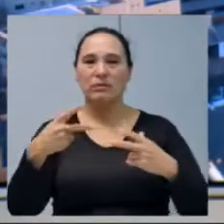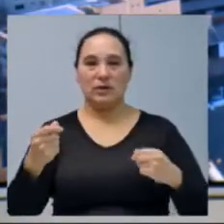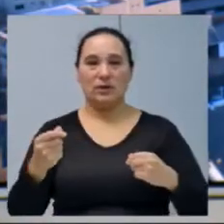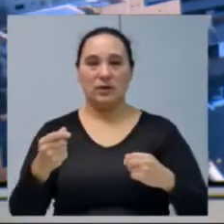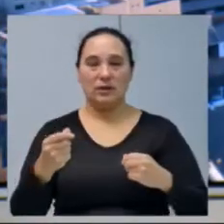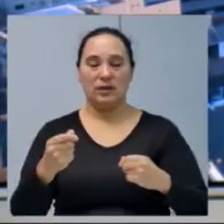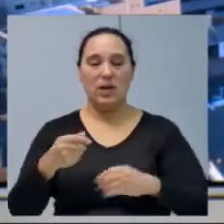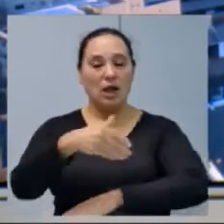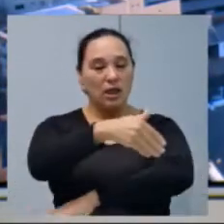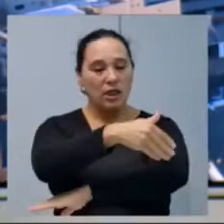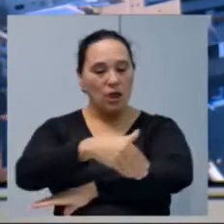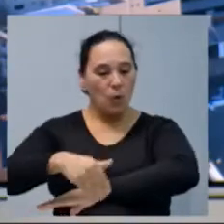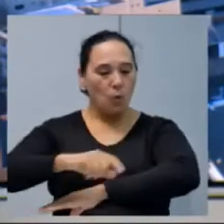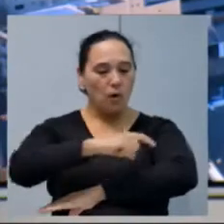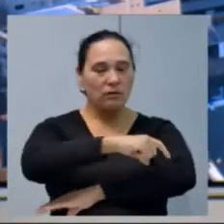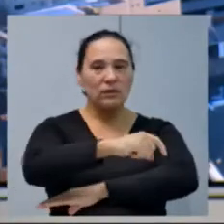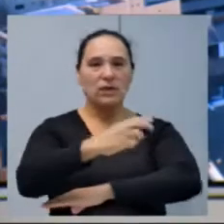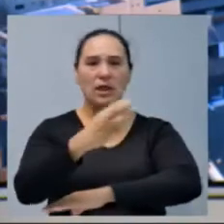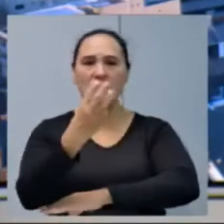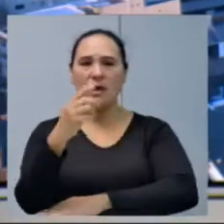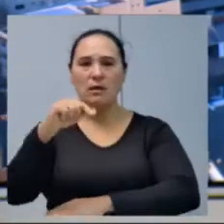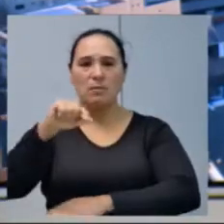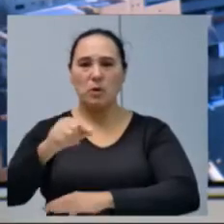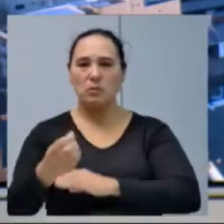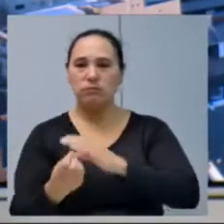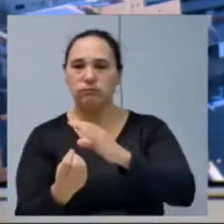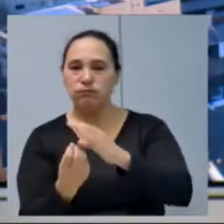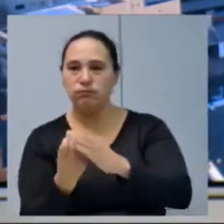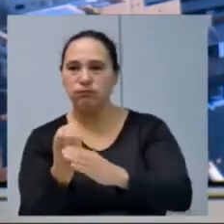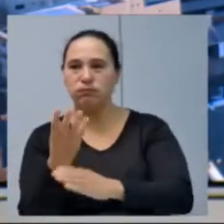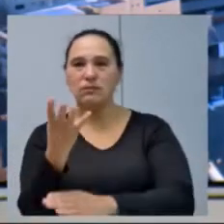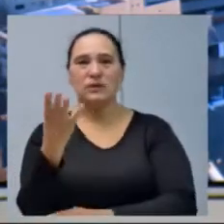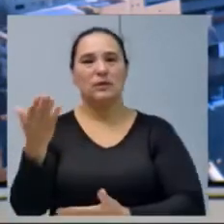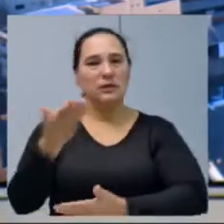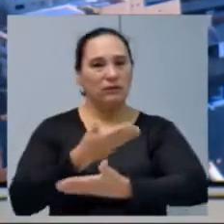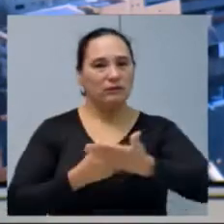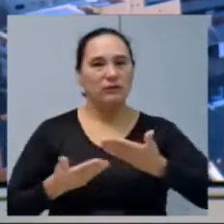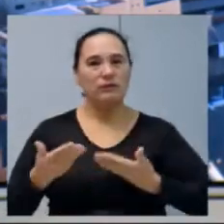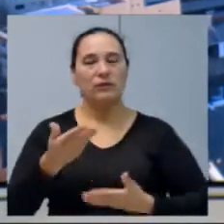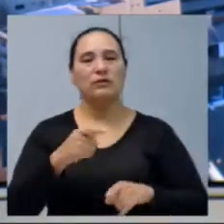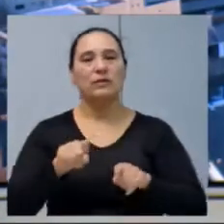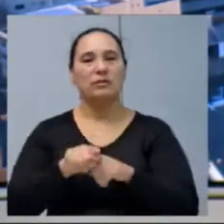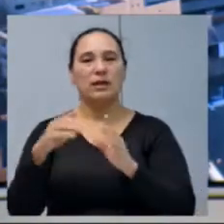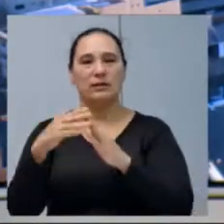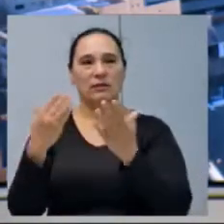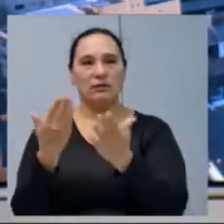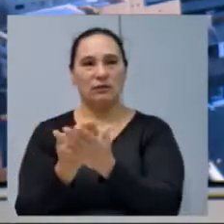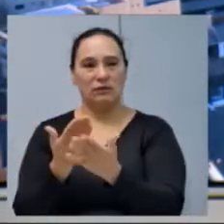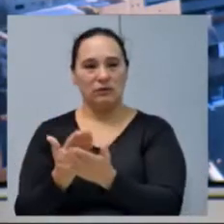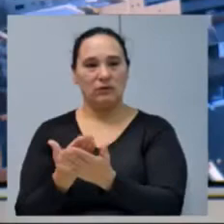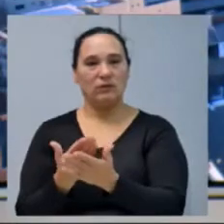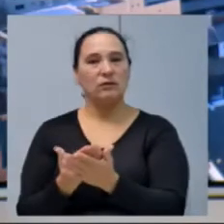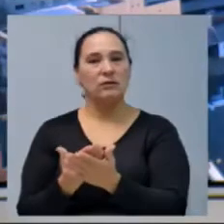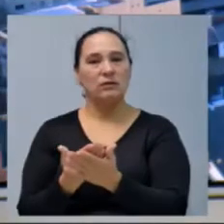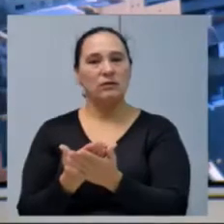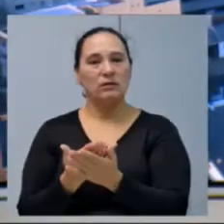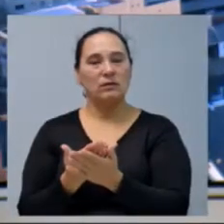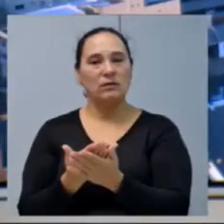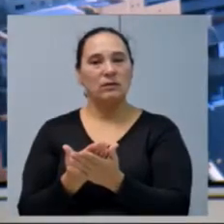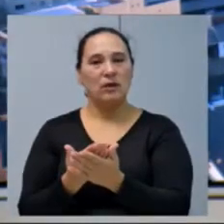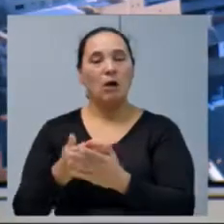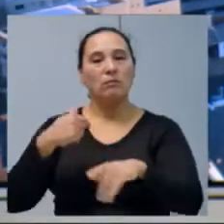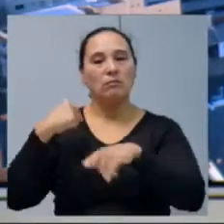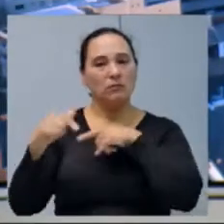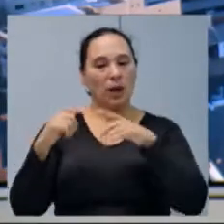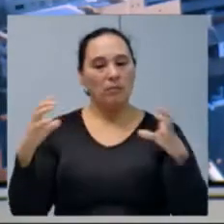torno aí de duas a três mil mudas anualmente, envolvendo também as escolas, um